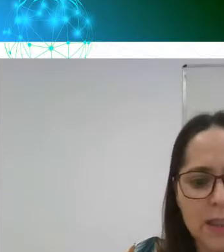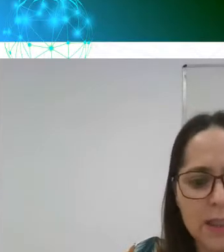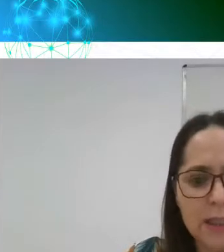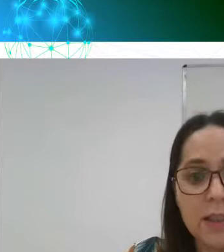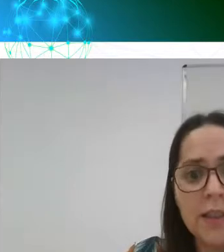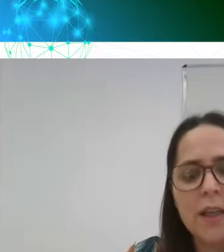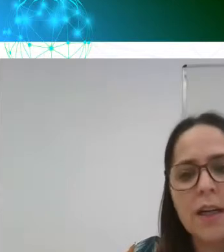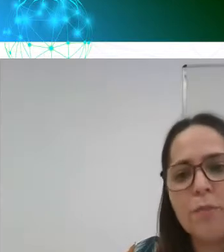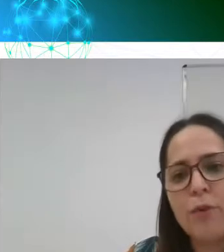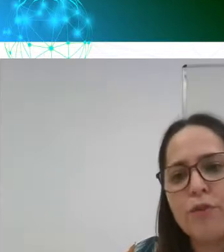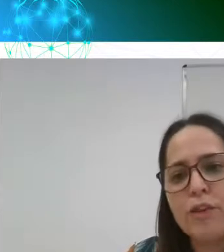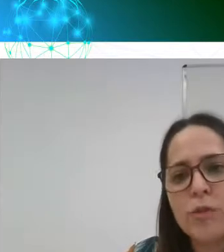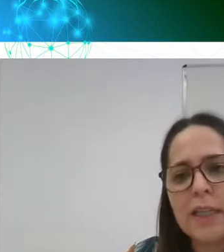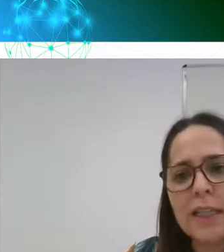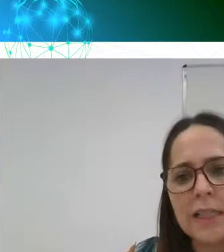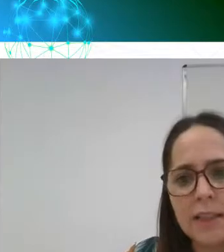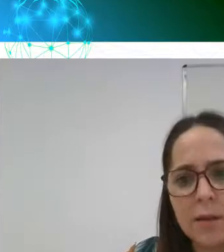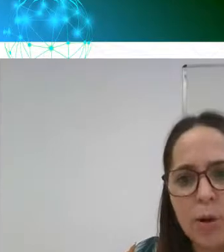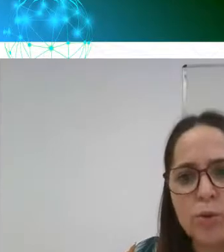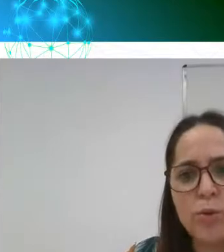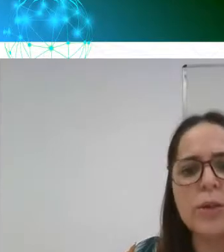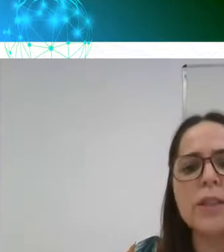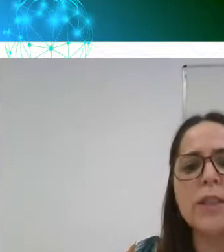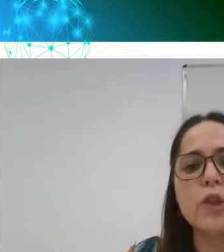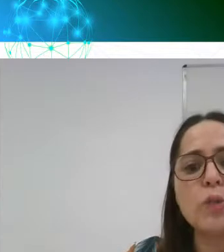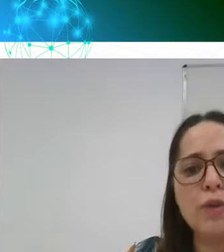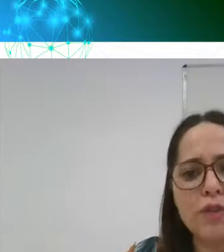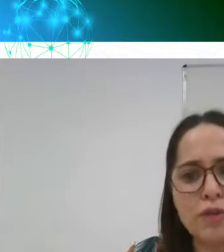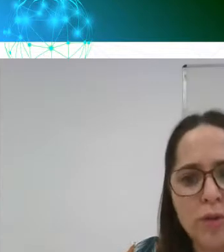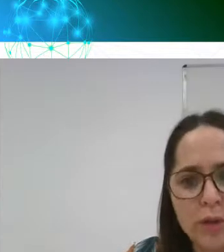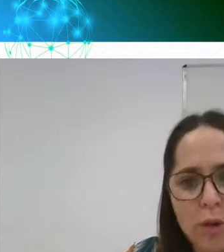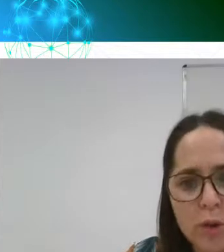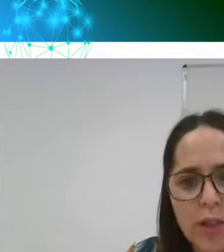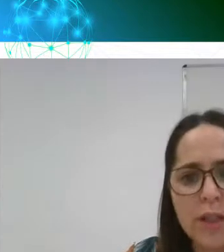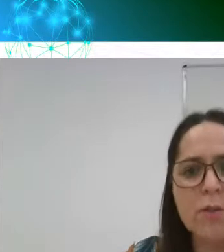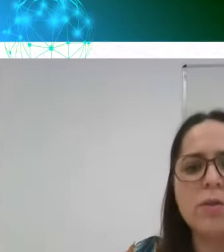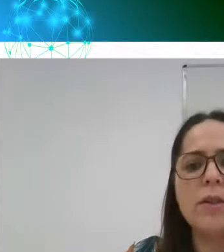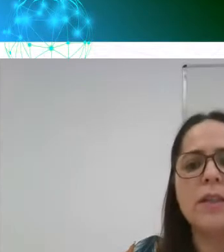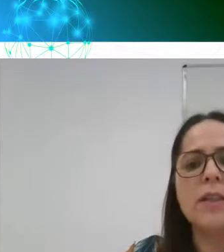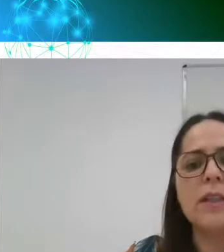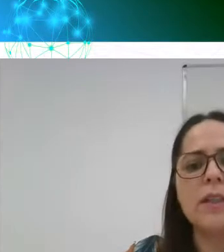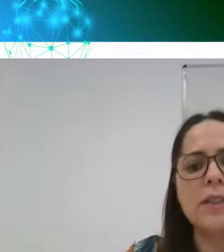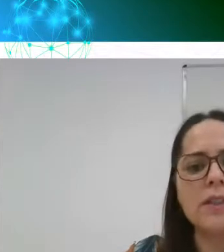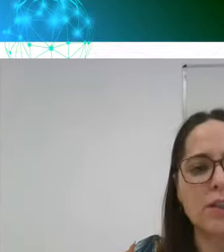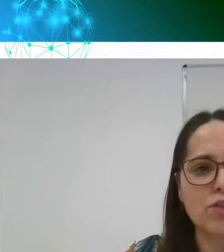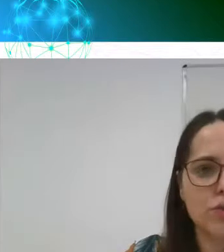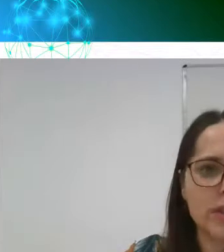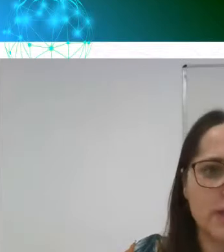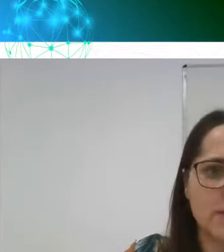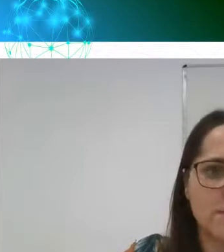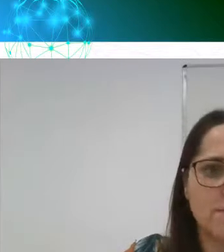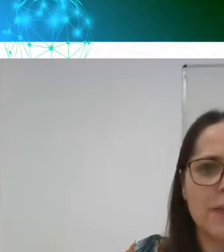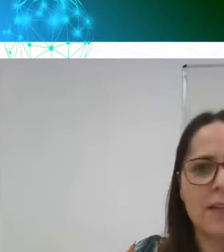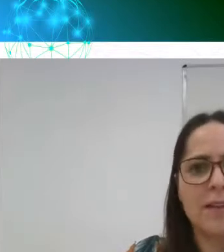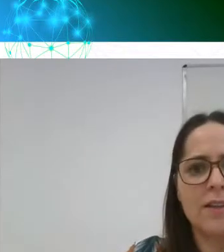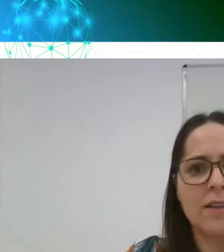banca, a professora Dayana Baldoni e o professor Rodrigo Sanchotén.